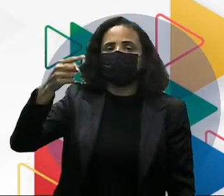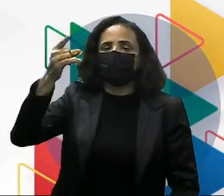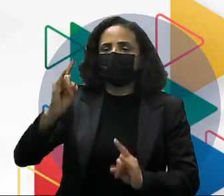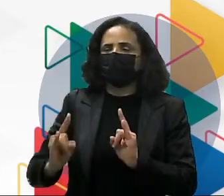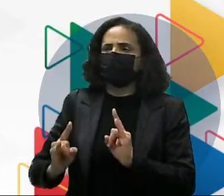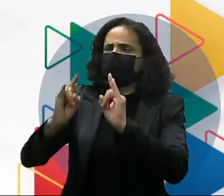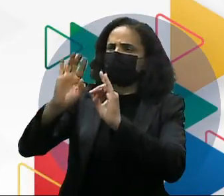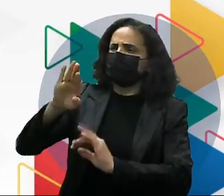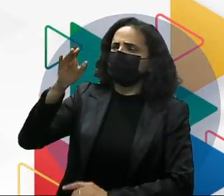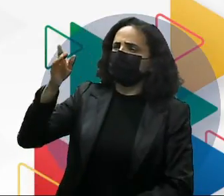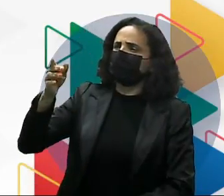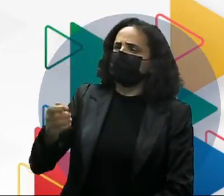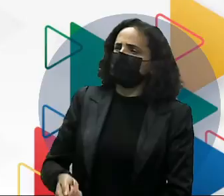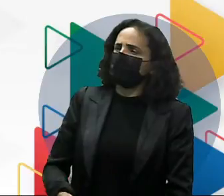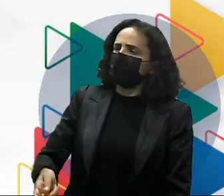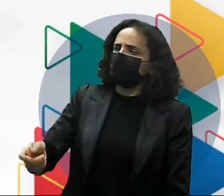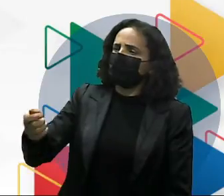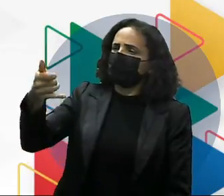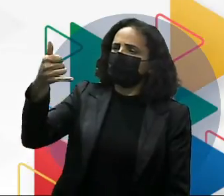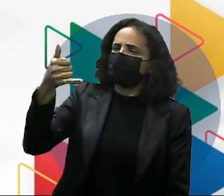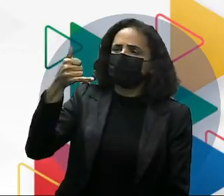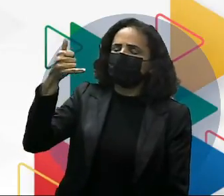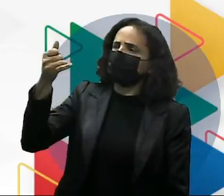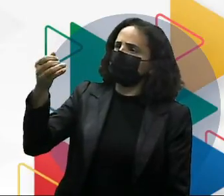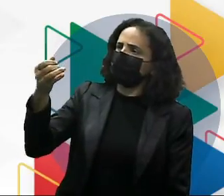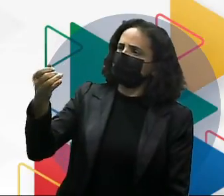prédio tirando uma selfie.